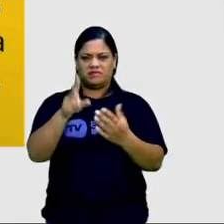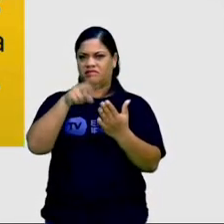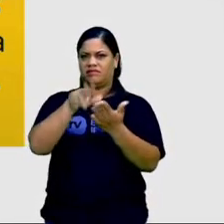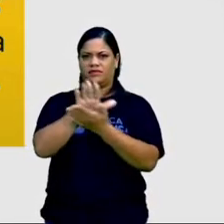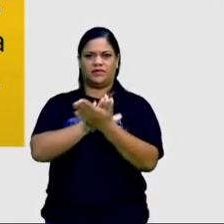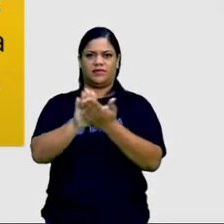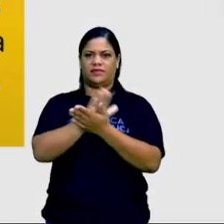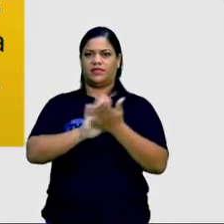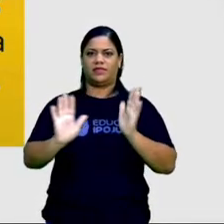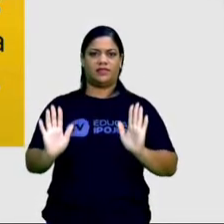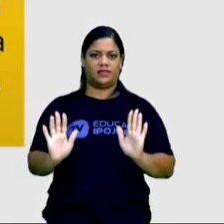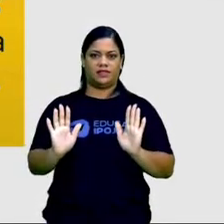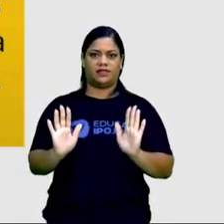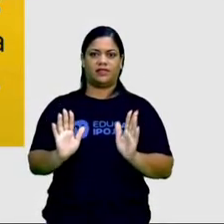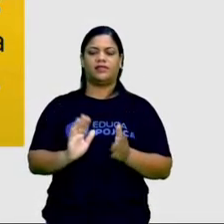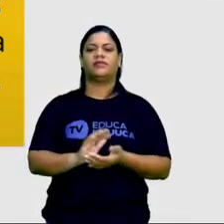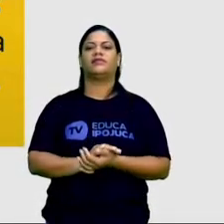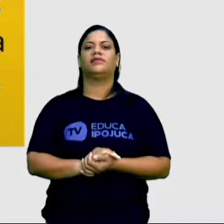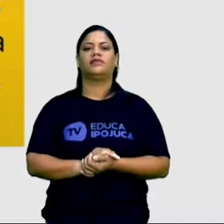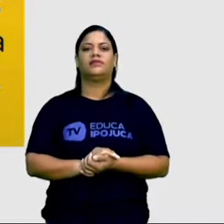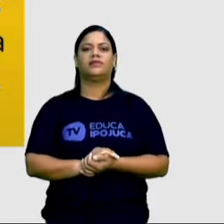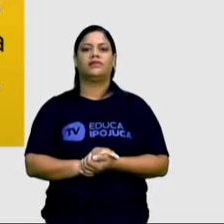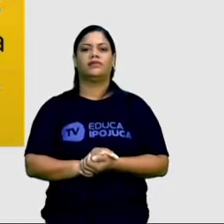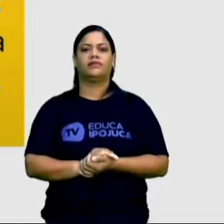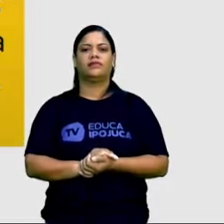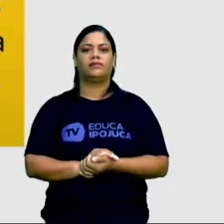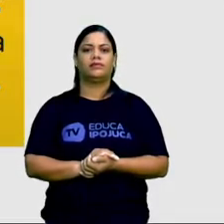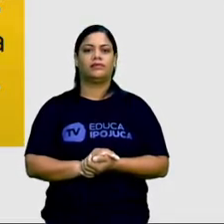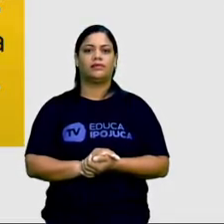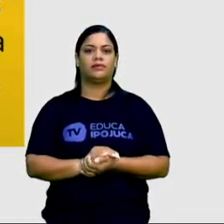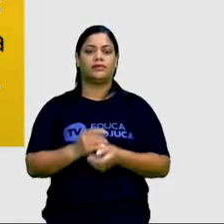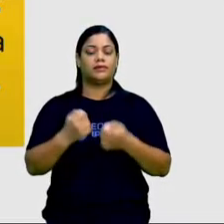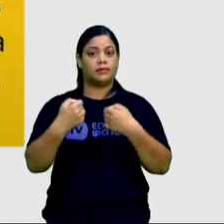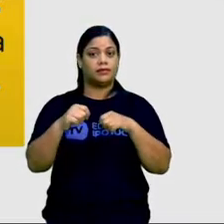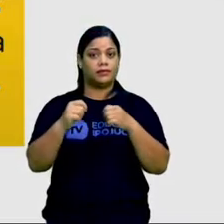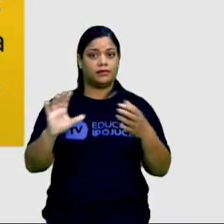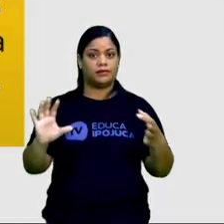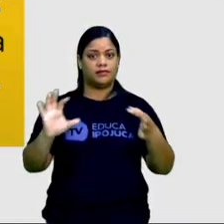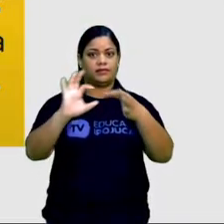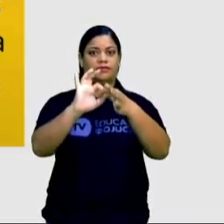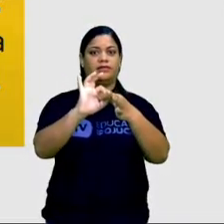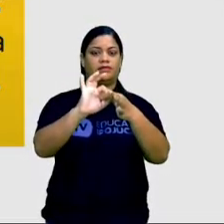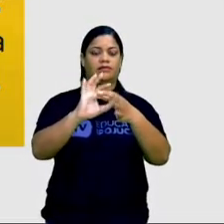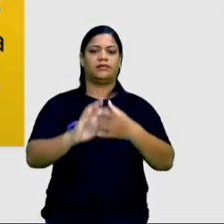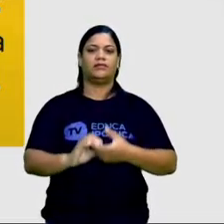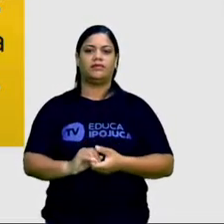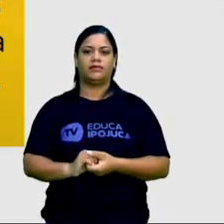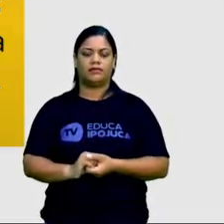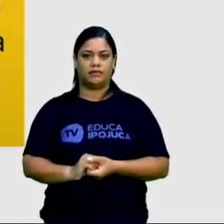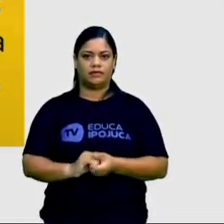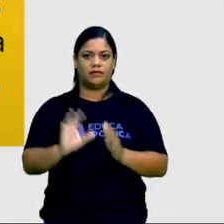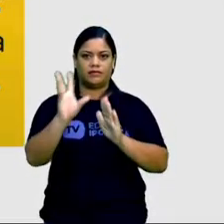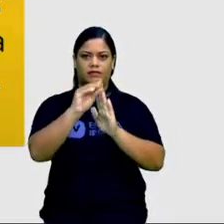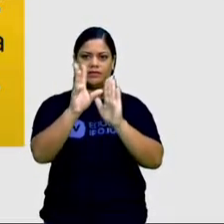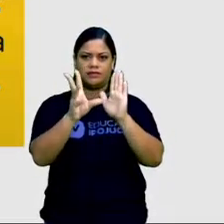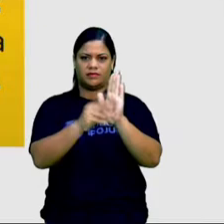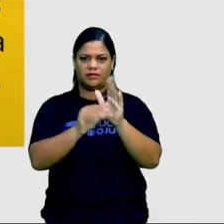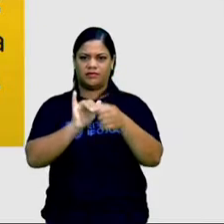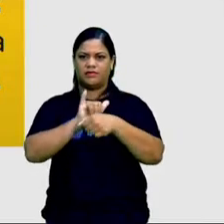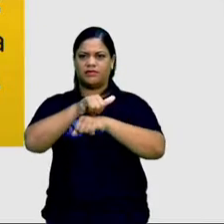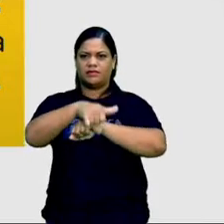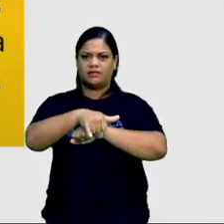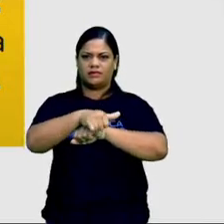ler o conteúdo da notícia. Então, uma não está condizente com a outra. Conteúdo enganoso.